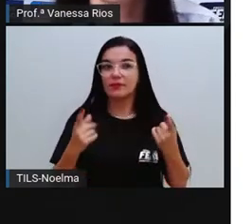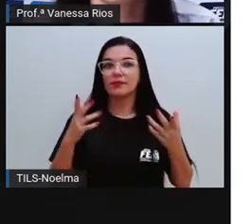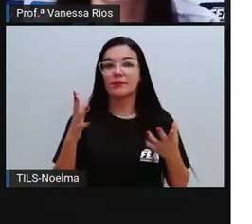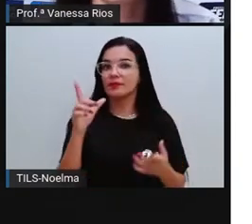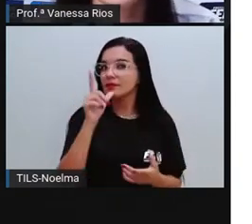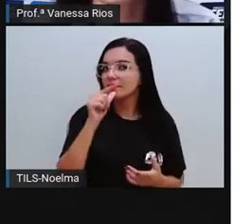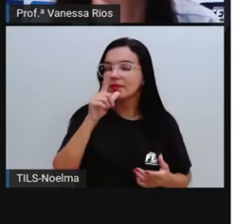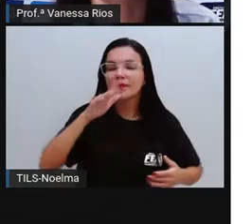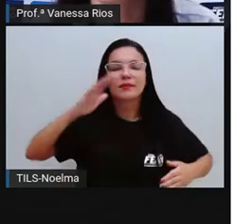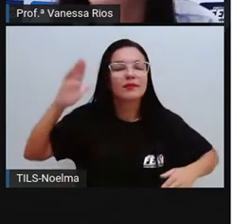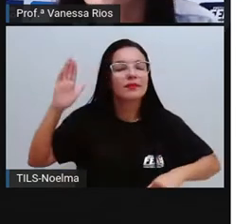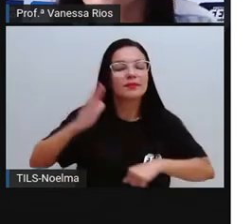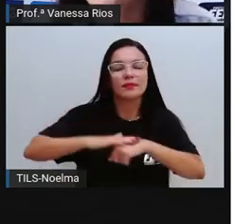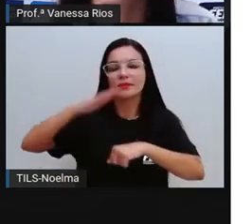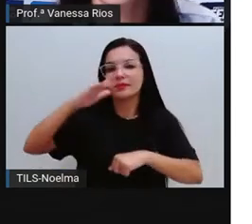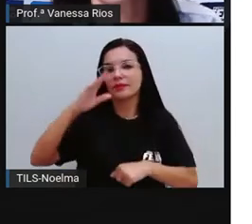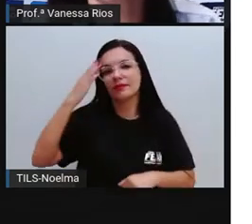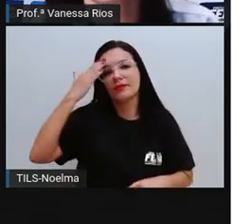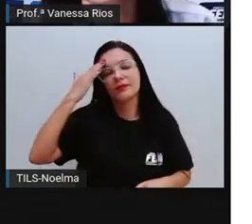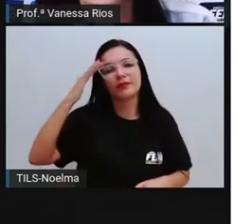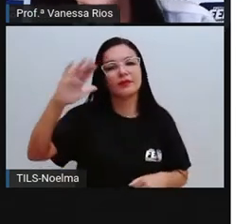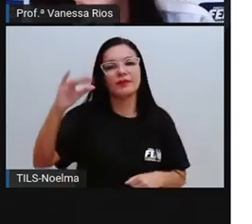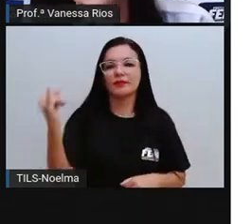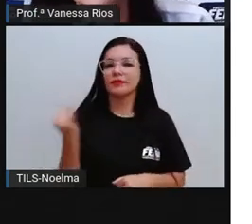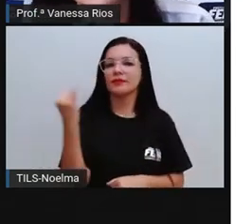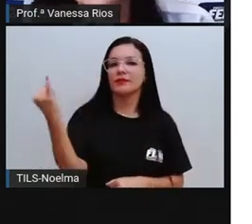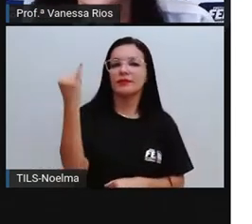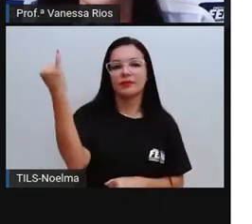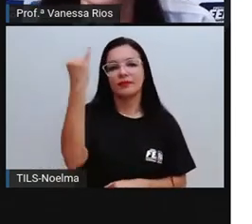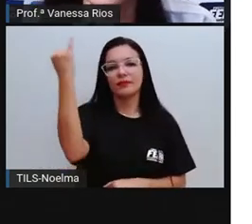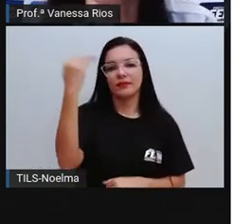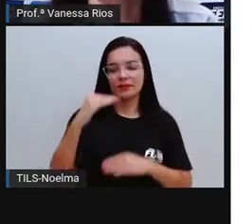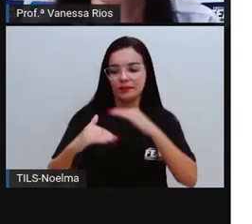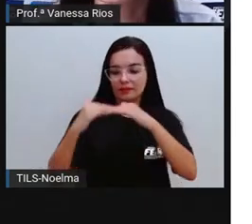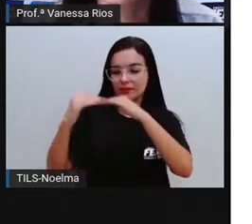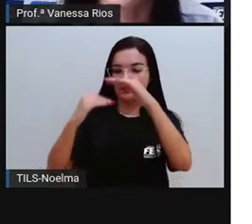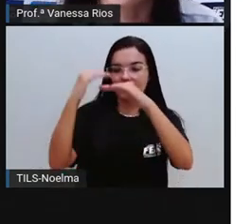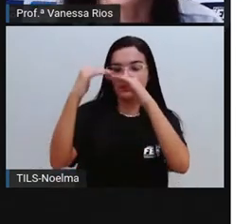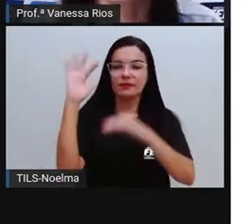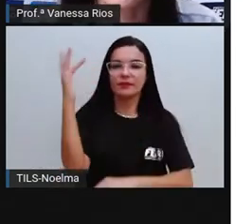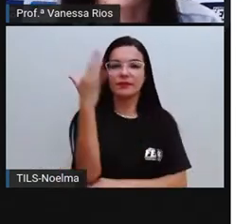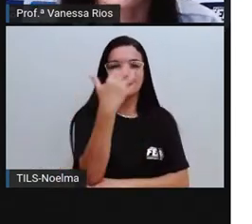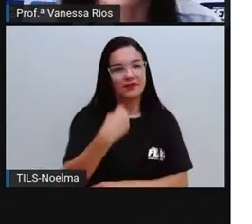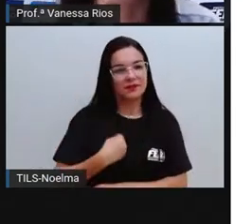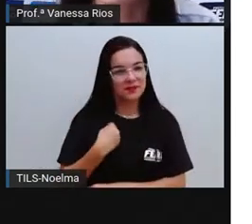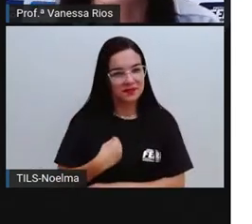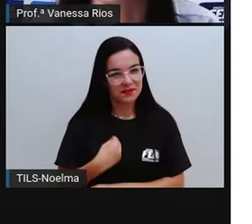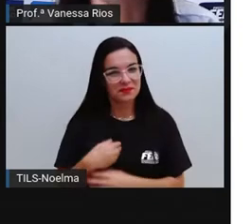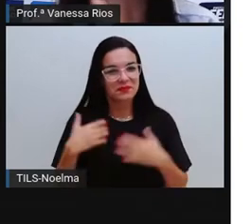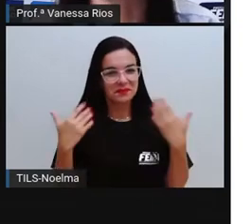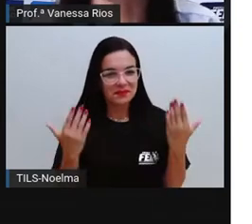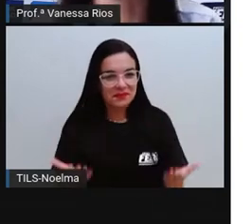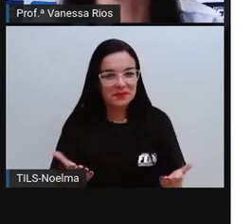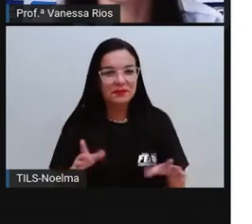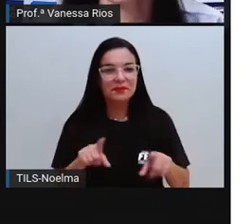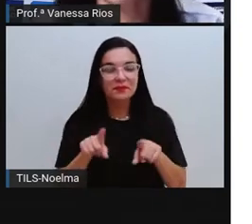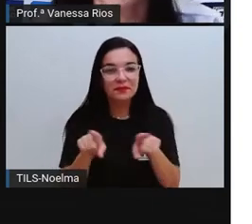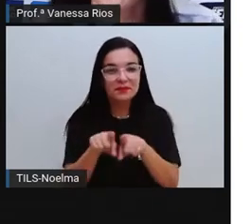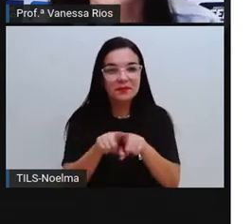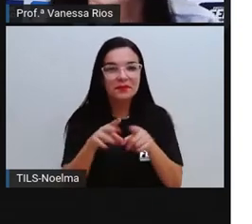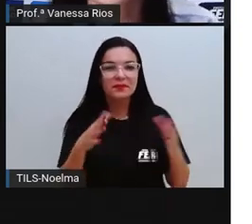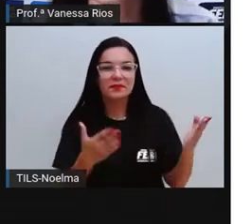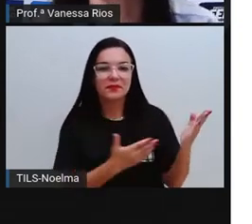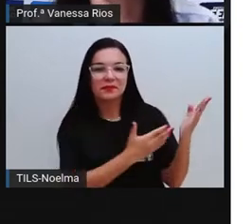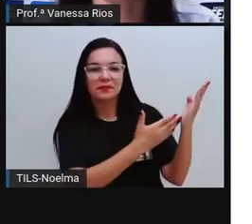imprescindível para que esse processo aconteça. E é por isso que a Pró traz aqui novamente essa imagem, essa